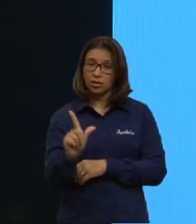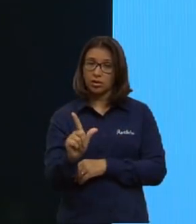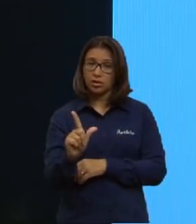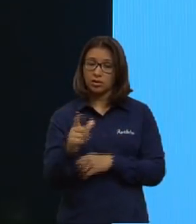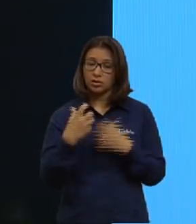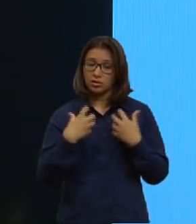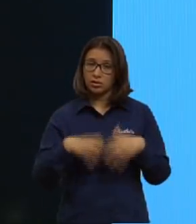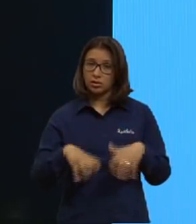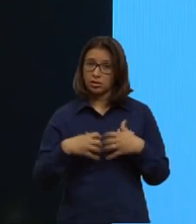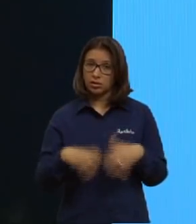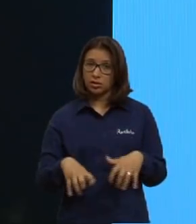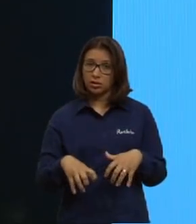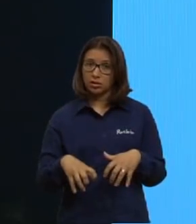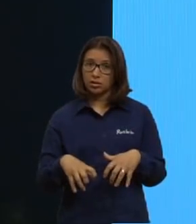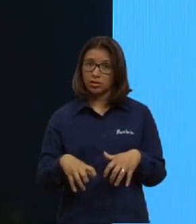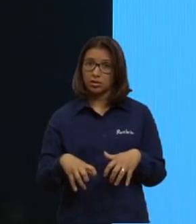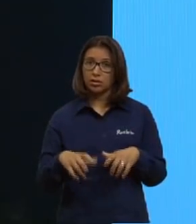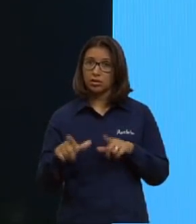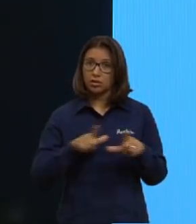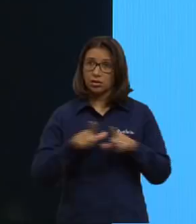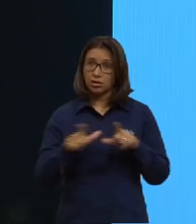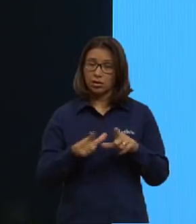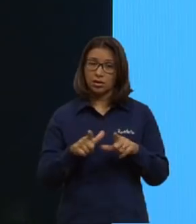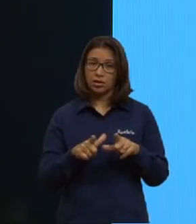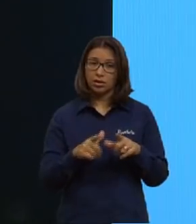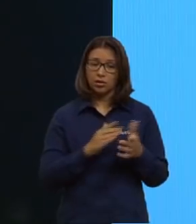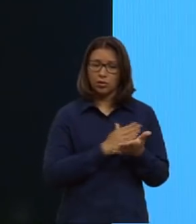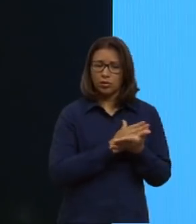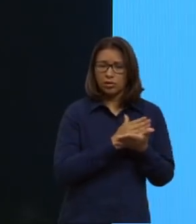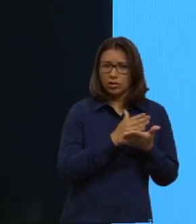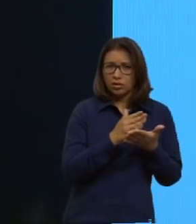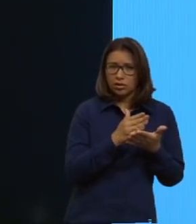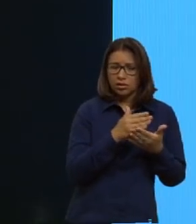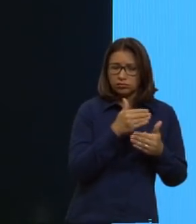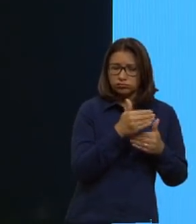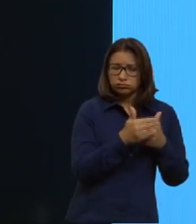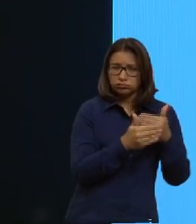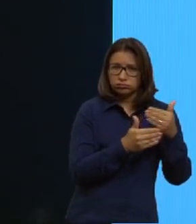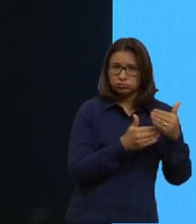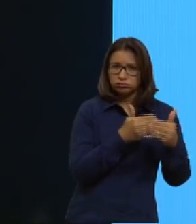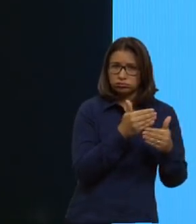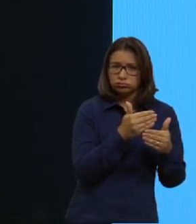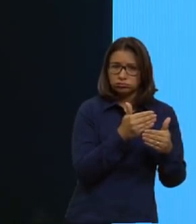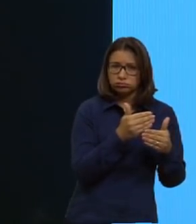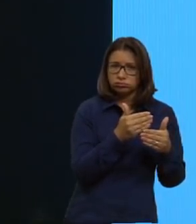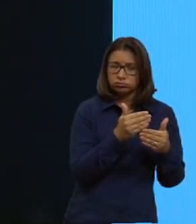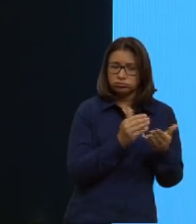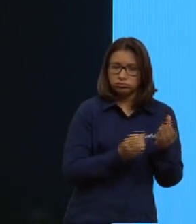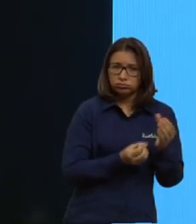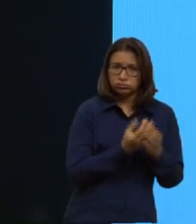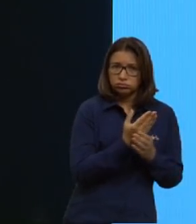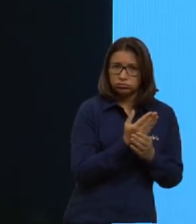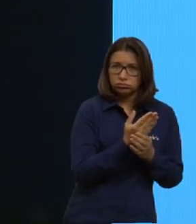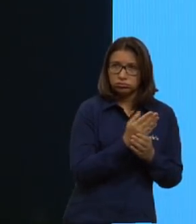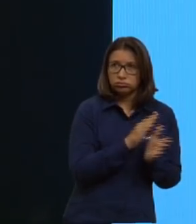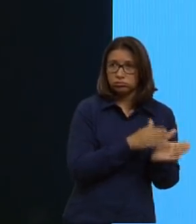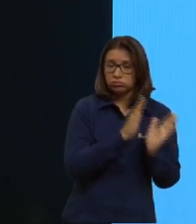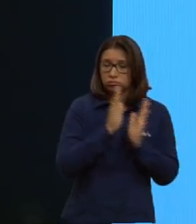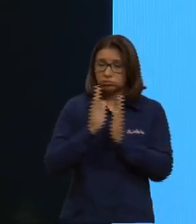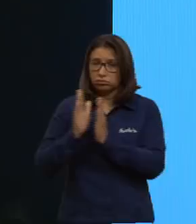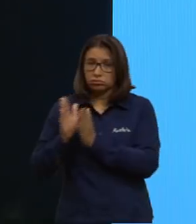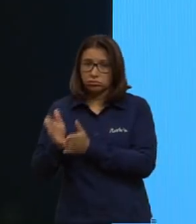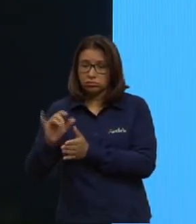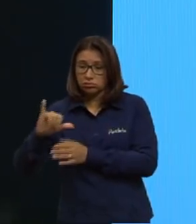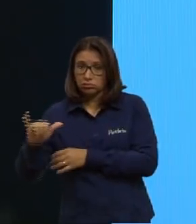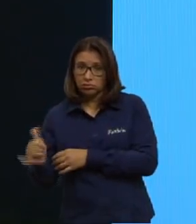funções. Aqui ela ainda está em formação dessa cadeia de aminoácidos. E aqui uma proteína, uma molécula